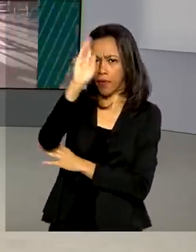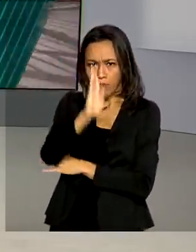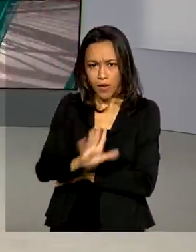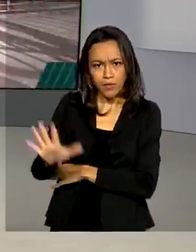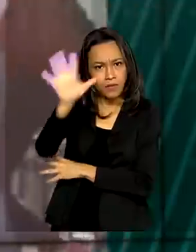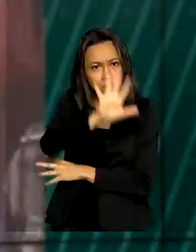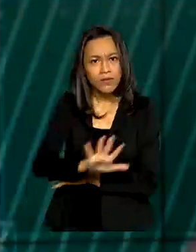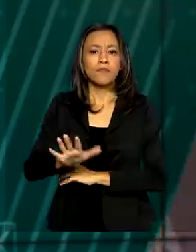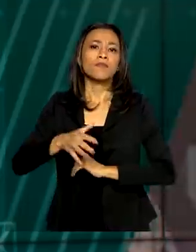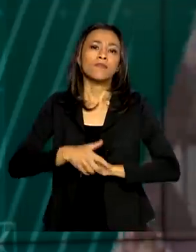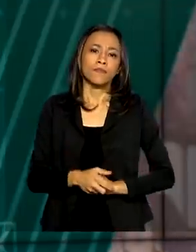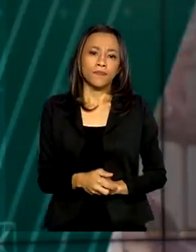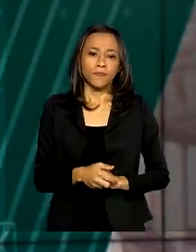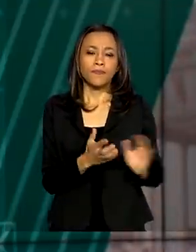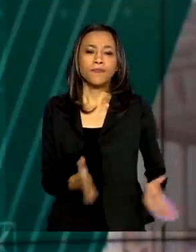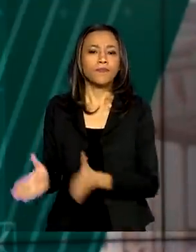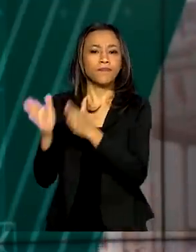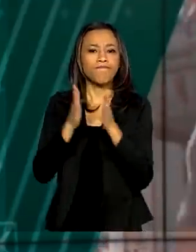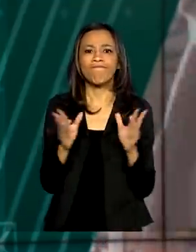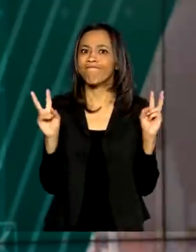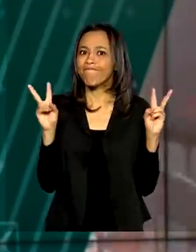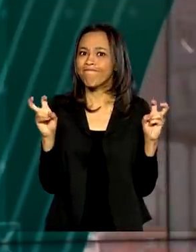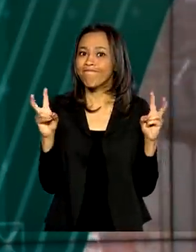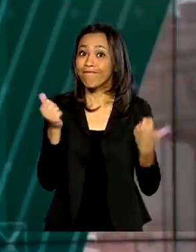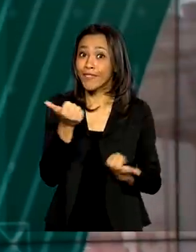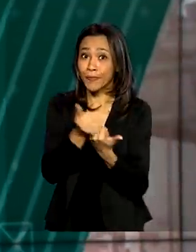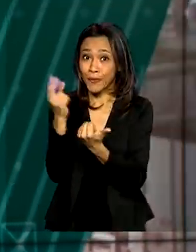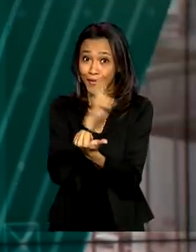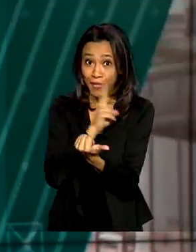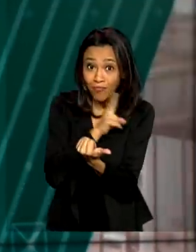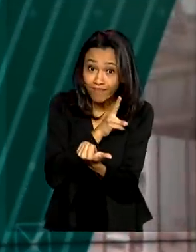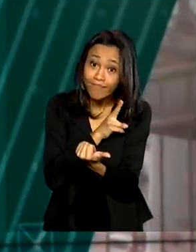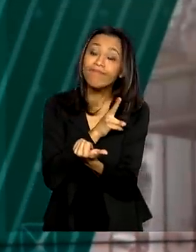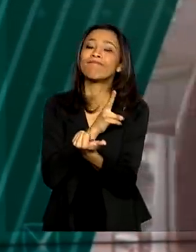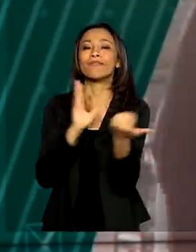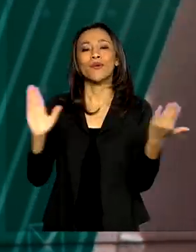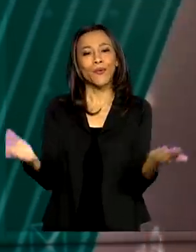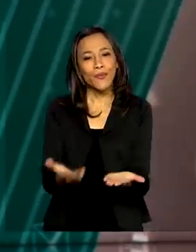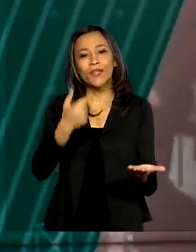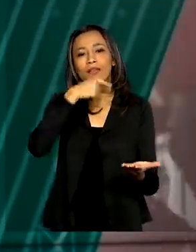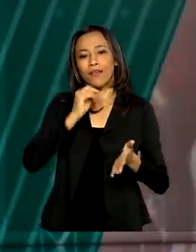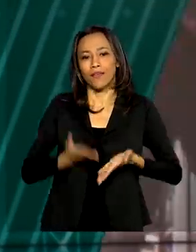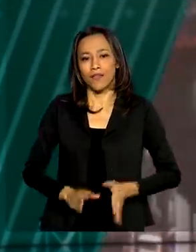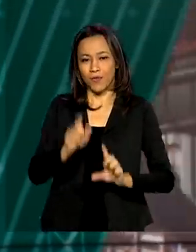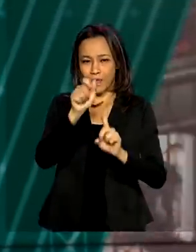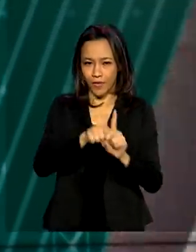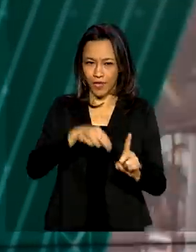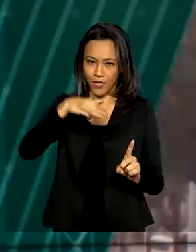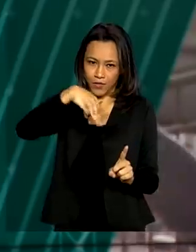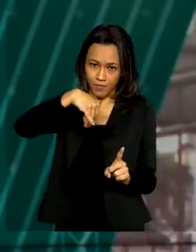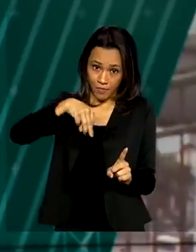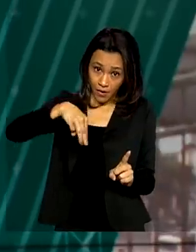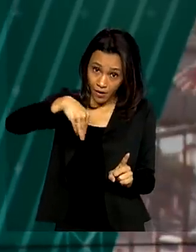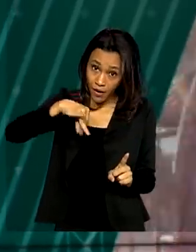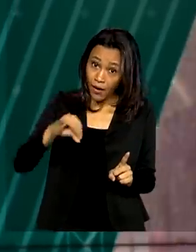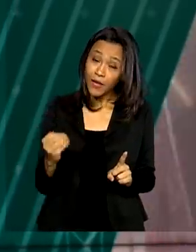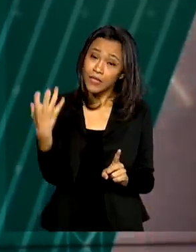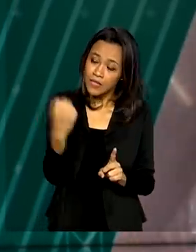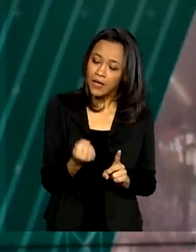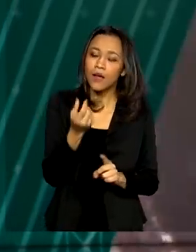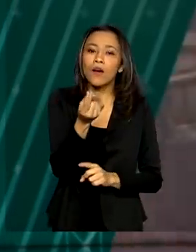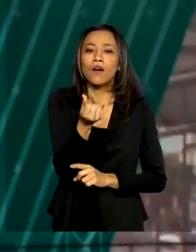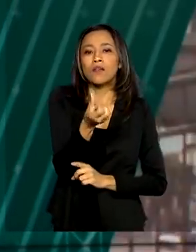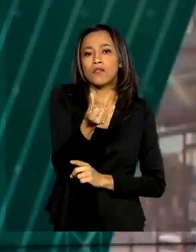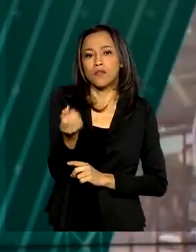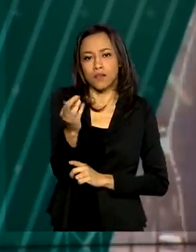país. Vamos falar de auxílio emergencial? Hoje é a vez dos nascidos em maio sacarem o benefício de 600